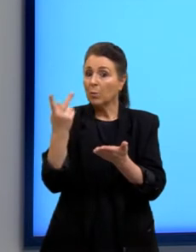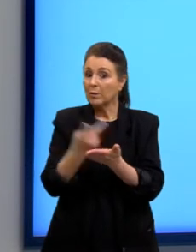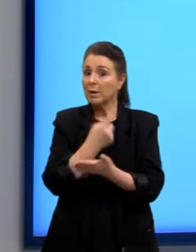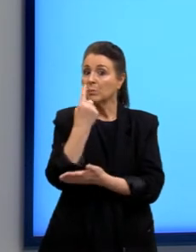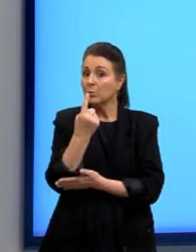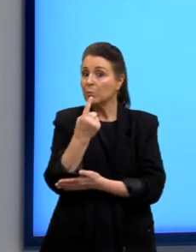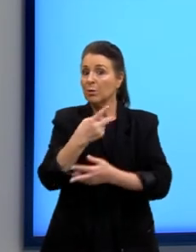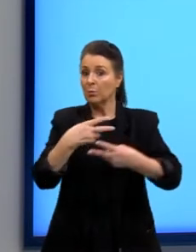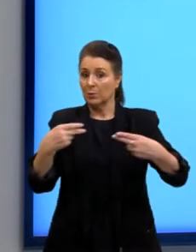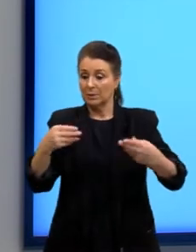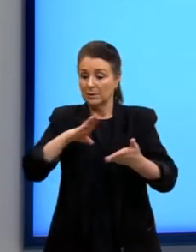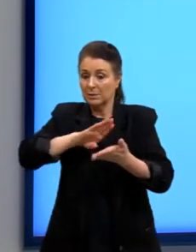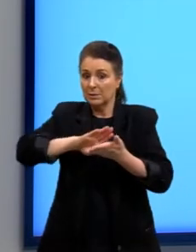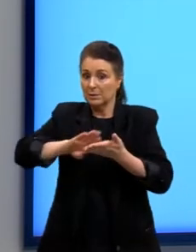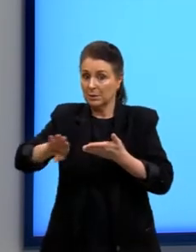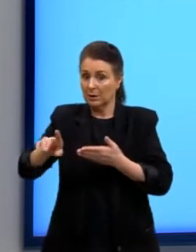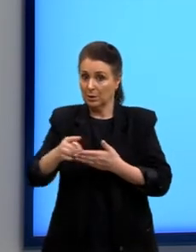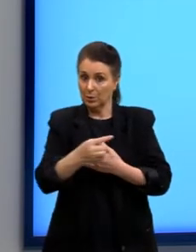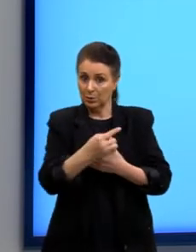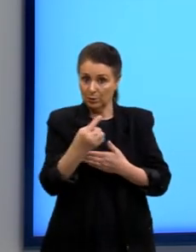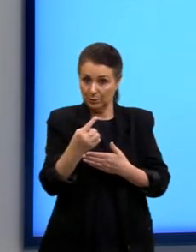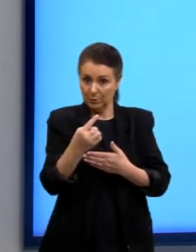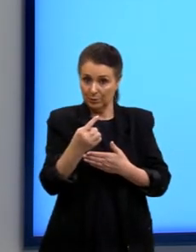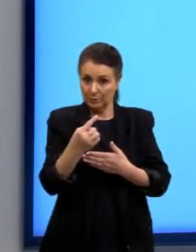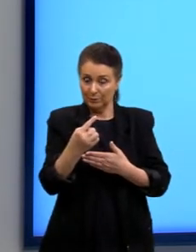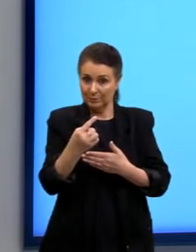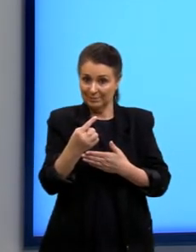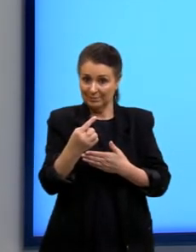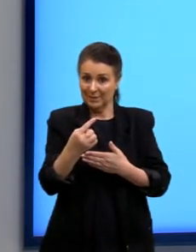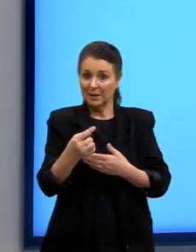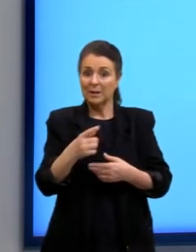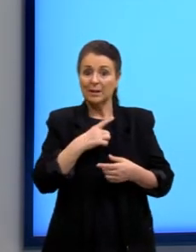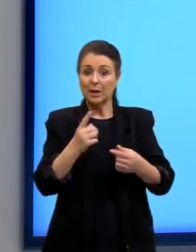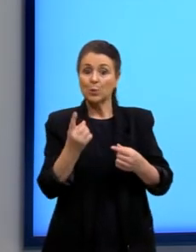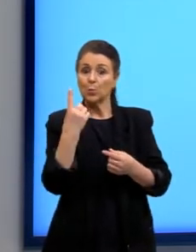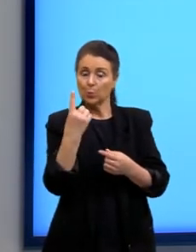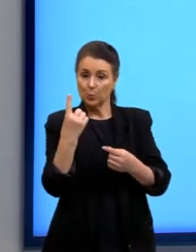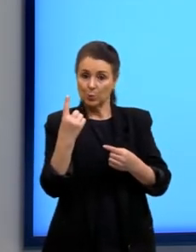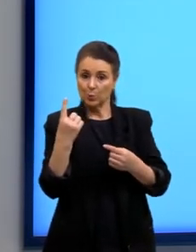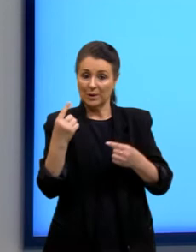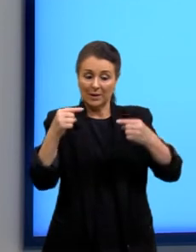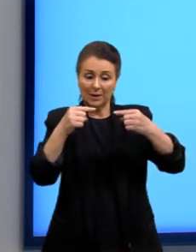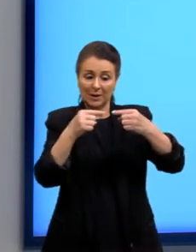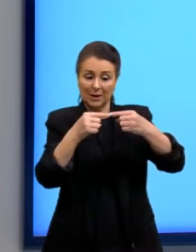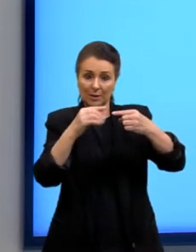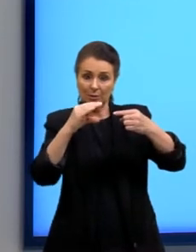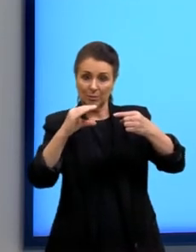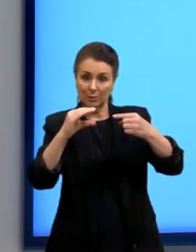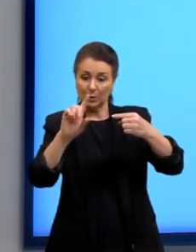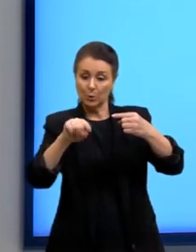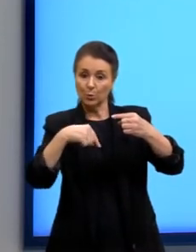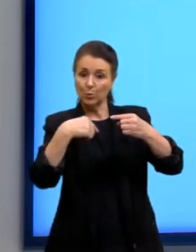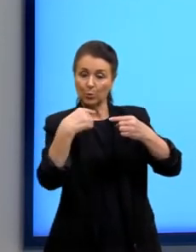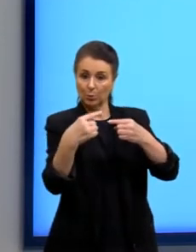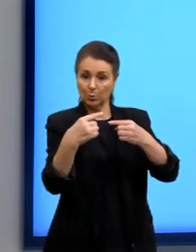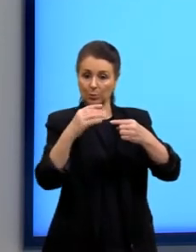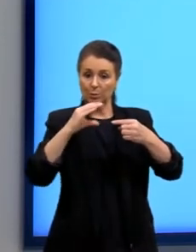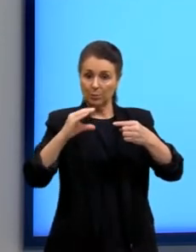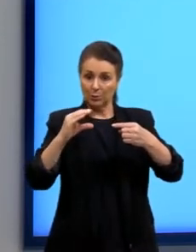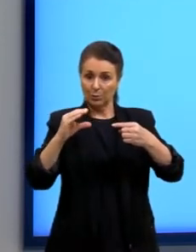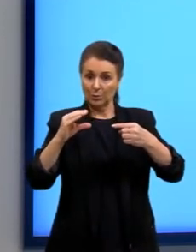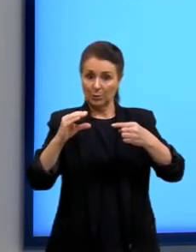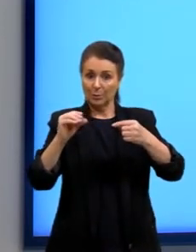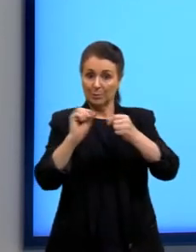halogênio, ao invés de ter dois, eu vou ter apenas um ligado a um carbono. E o outro carbono, para formar a minha dupla ligação,